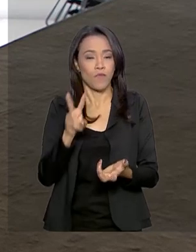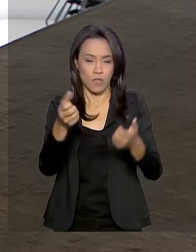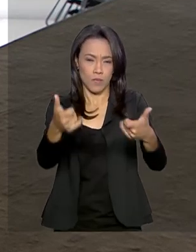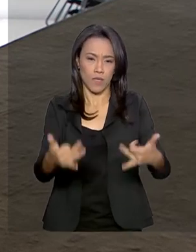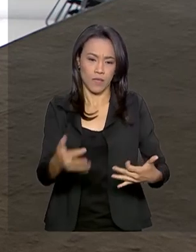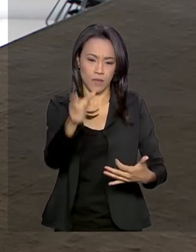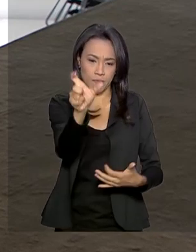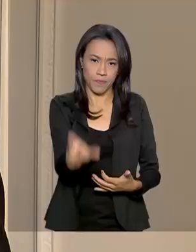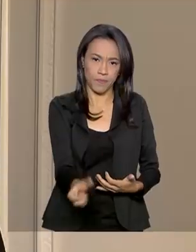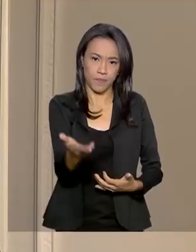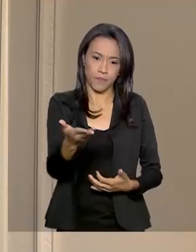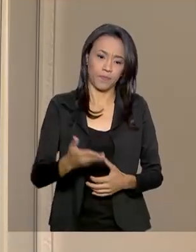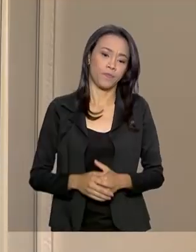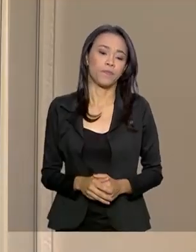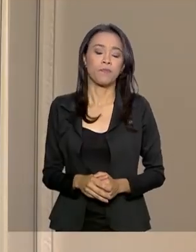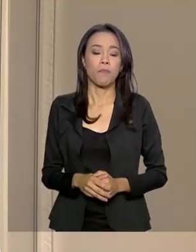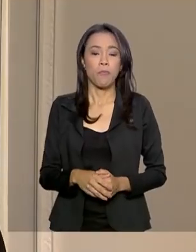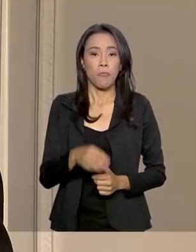assunto.